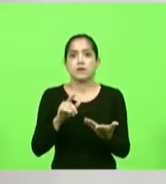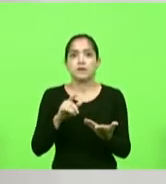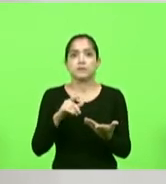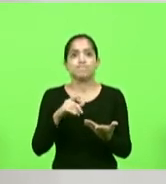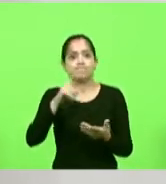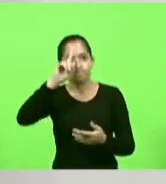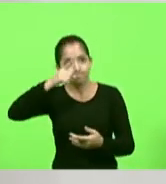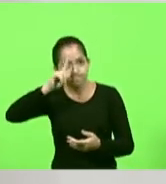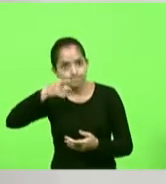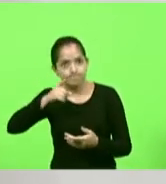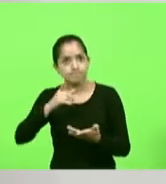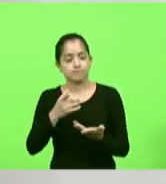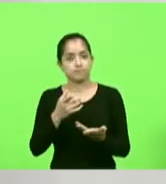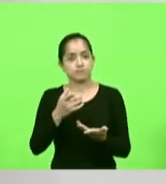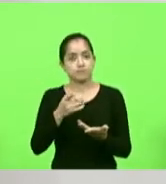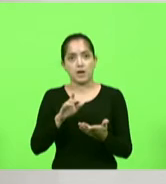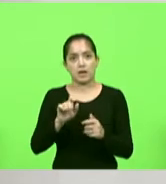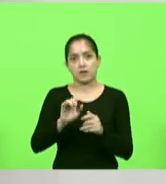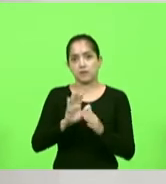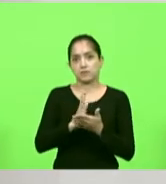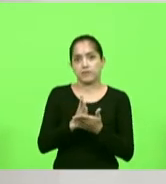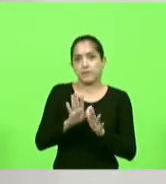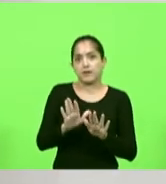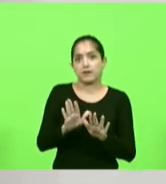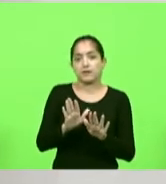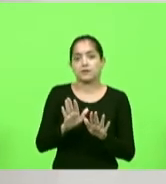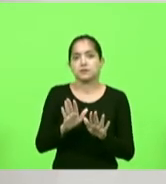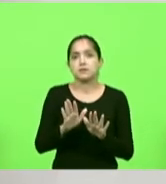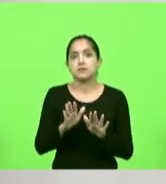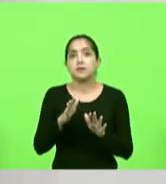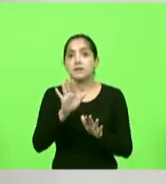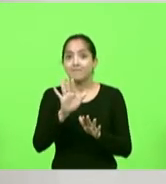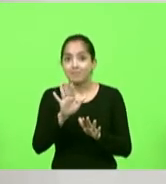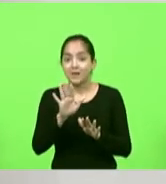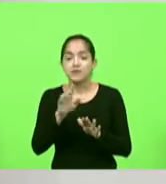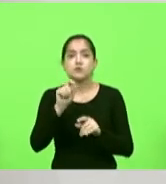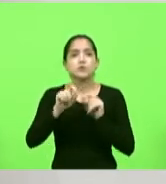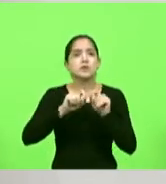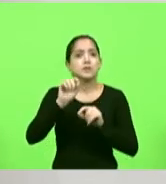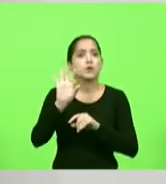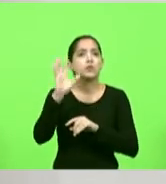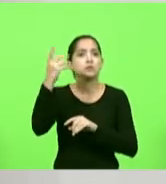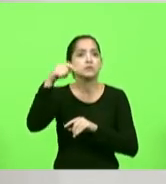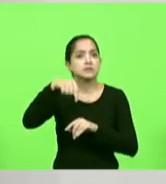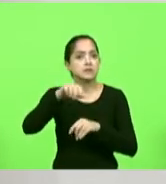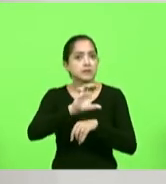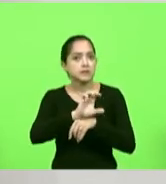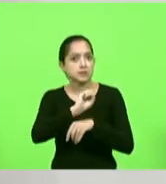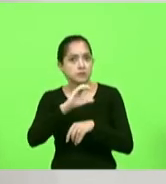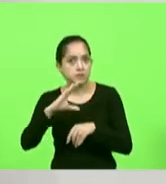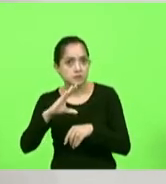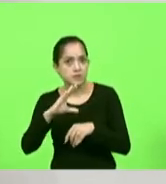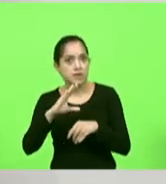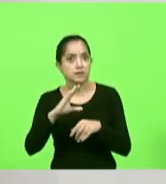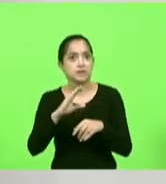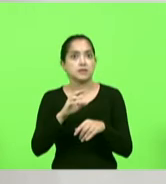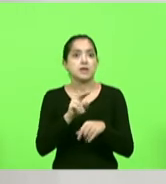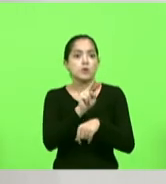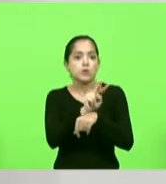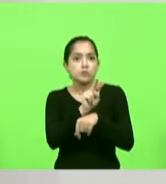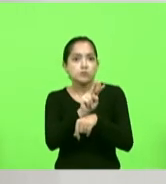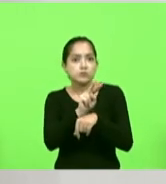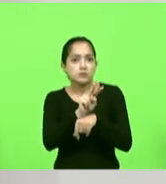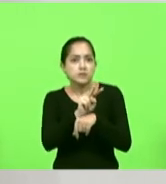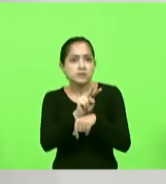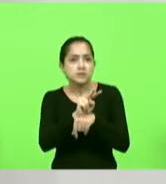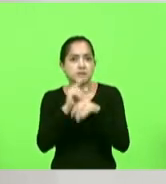vai não vai fazer mais aquilo nós temos uma prática que está acontecendo em santa catarina dentro desse mesmo viés da proteção animal que é